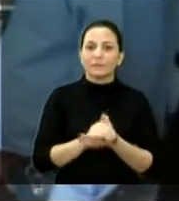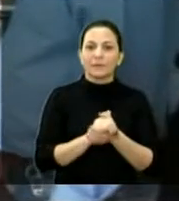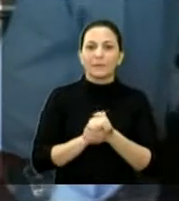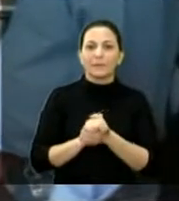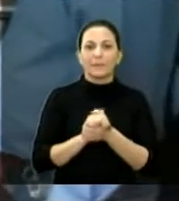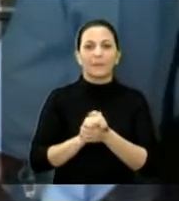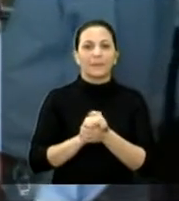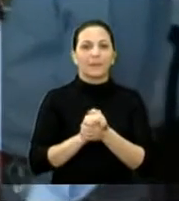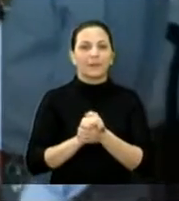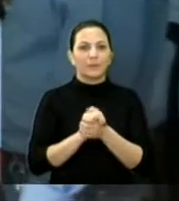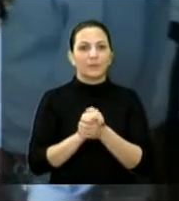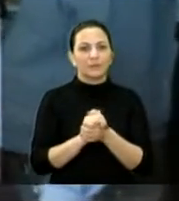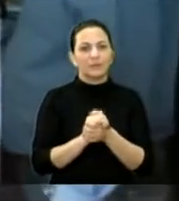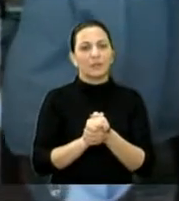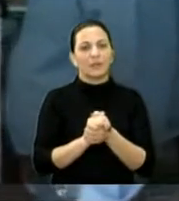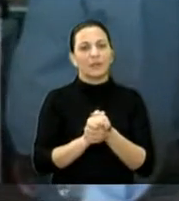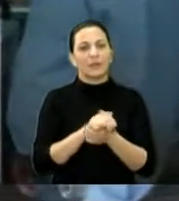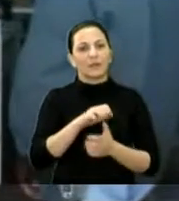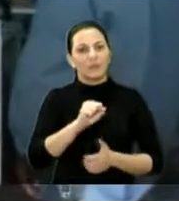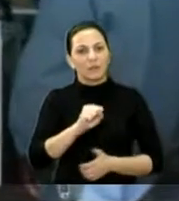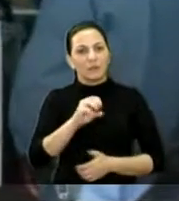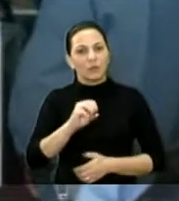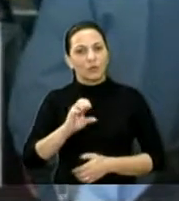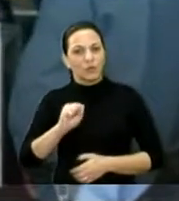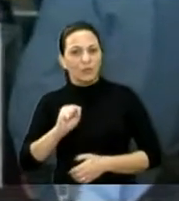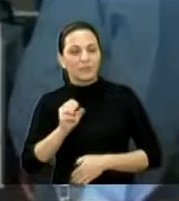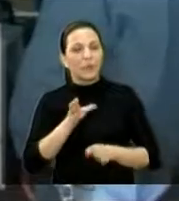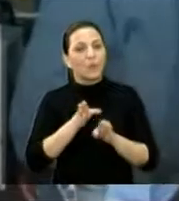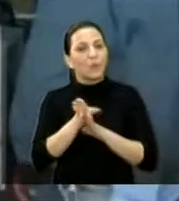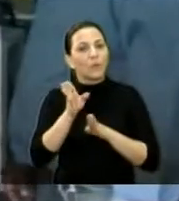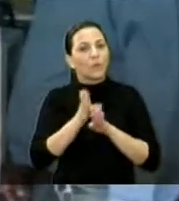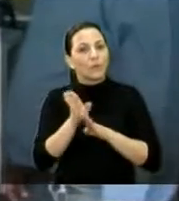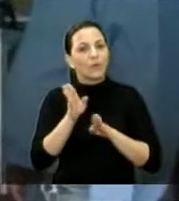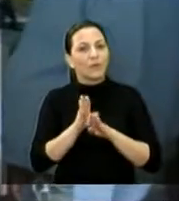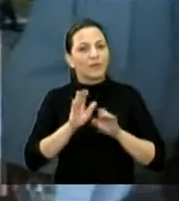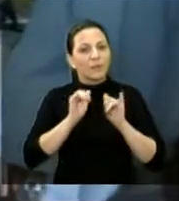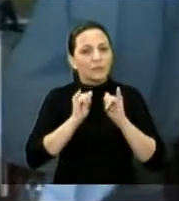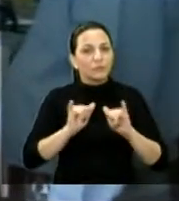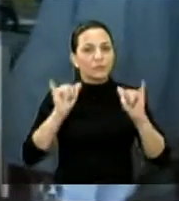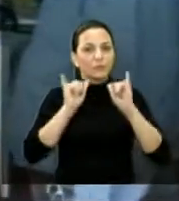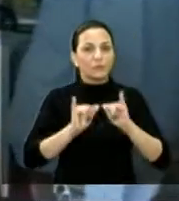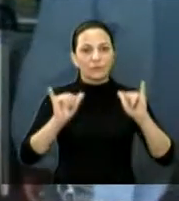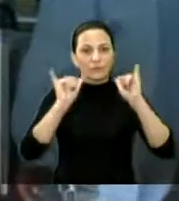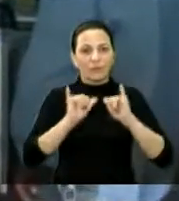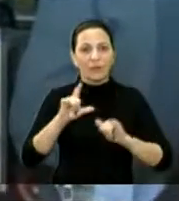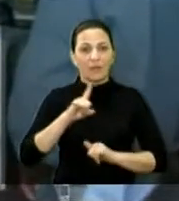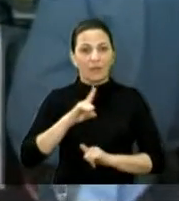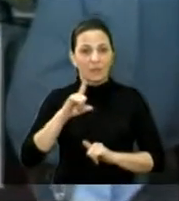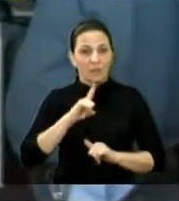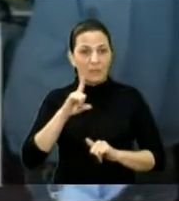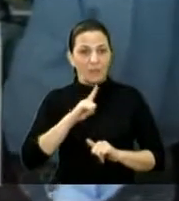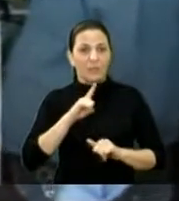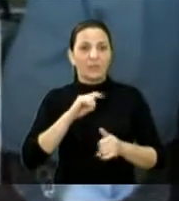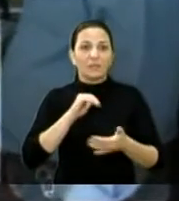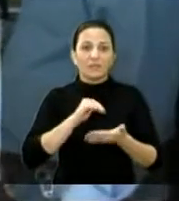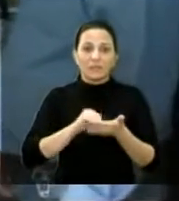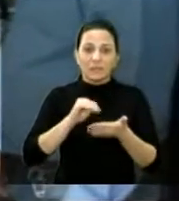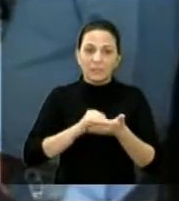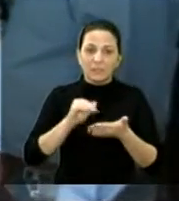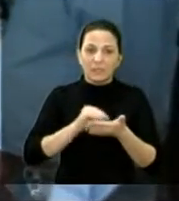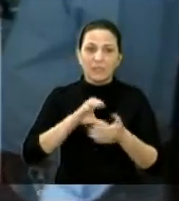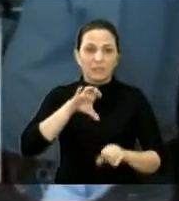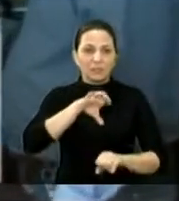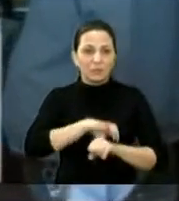e pedir sempre que o SOS Melhor Amigo oriente e divulgue que nós temos também o site da Secretaria de Segurança Pública para